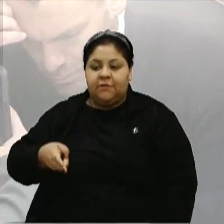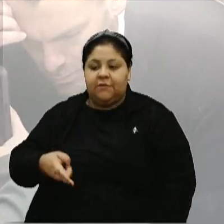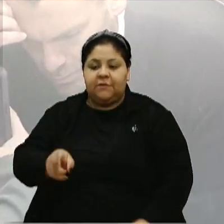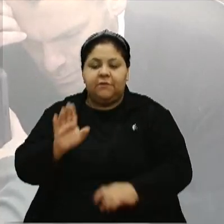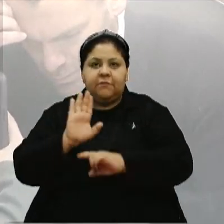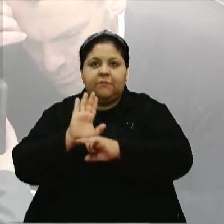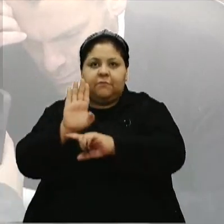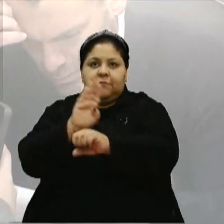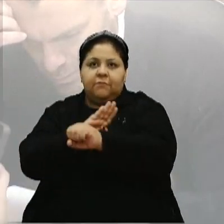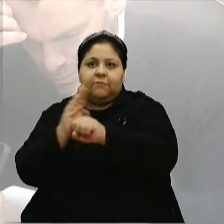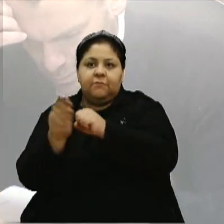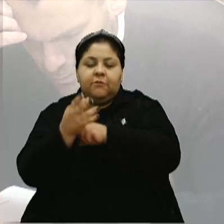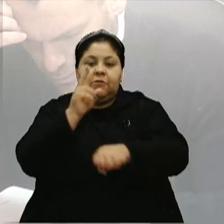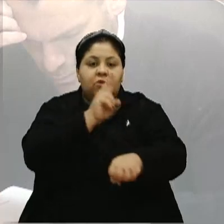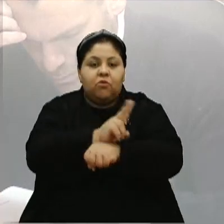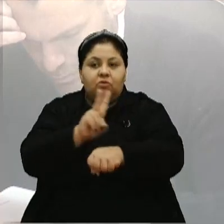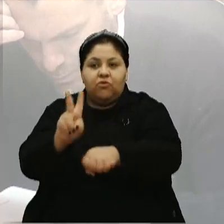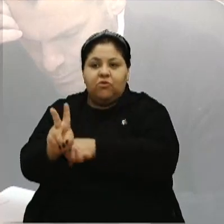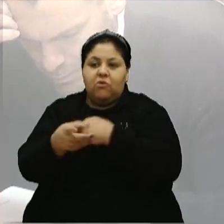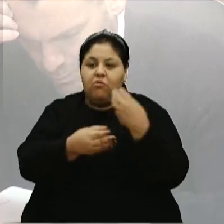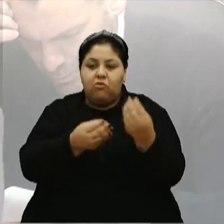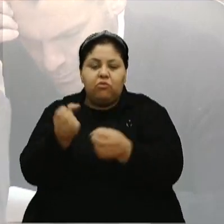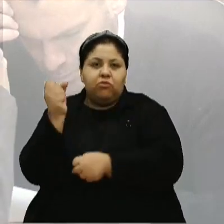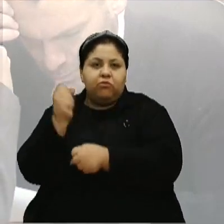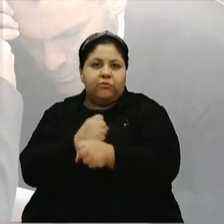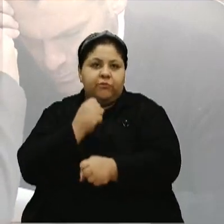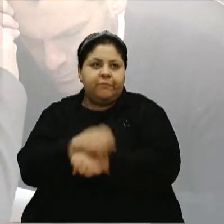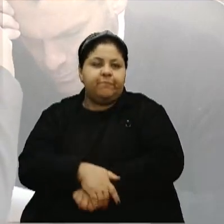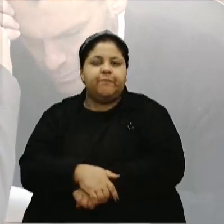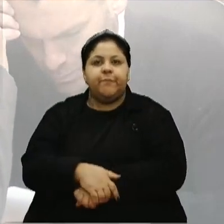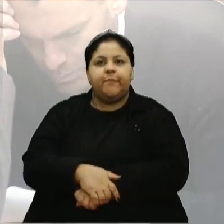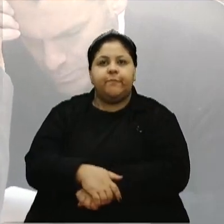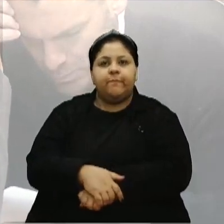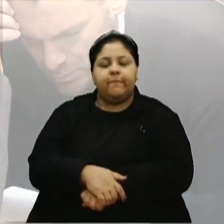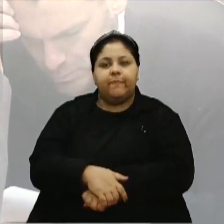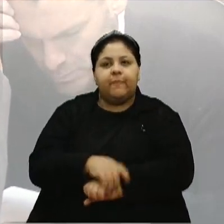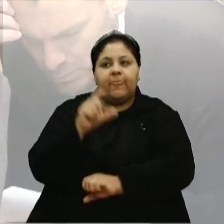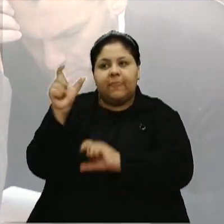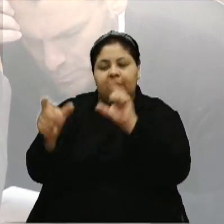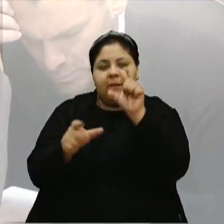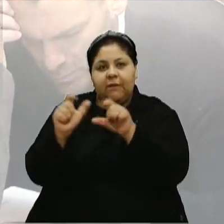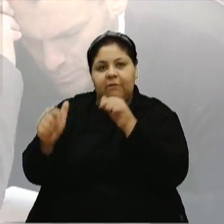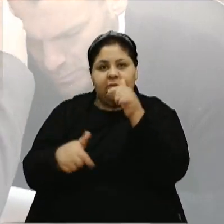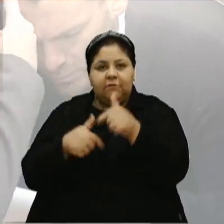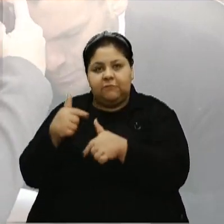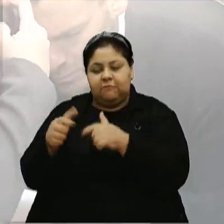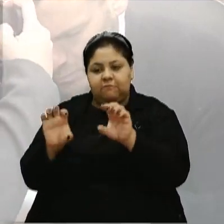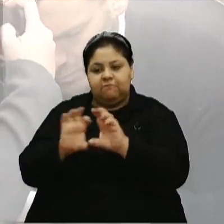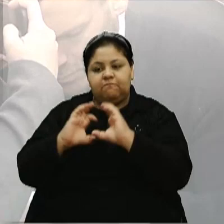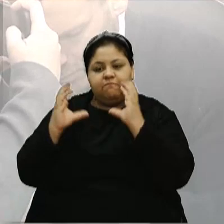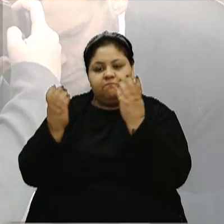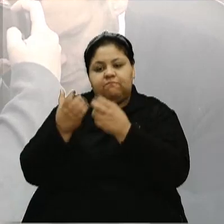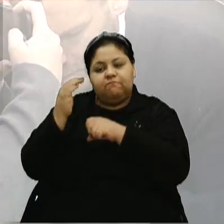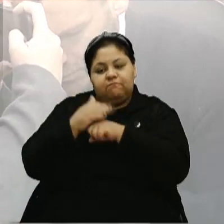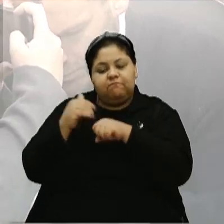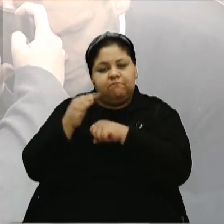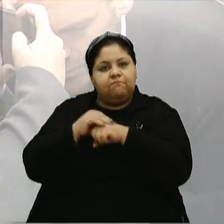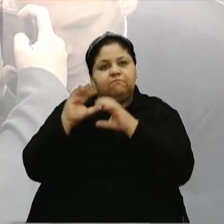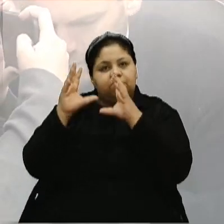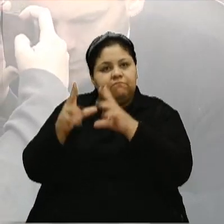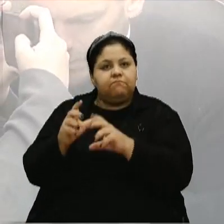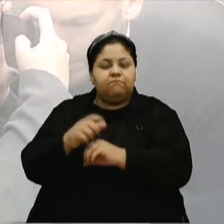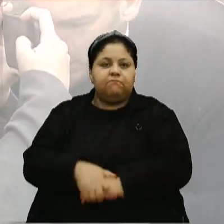bairro, sendo zeladora por vários anos. Era uma pessoa atuante na comunidade e querida por todos.